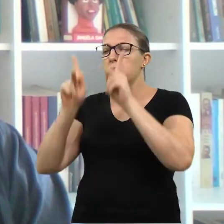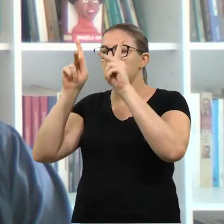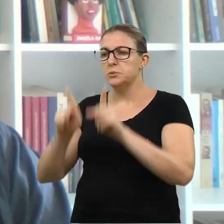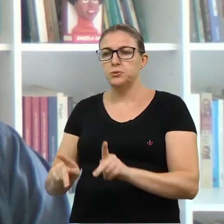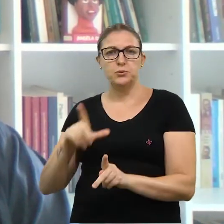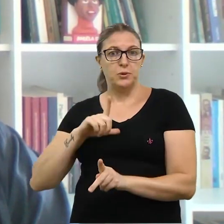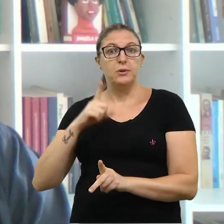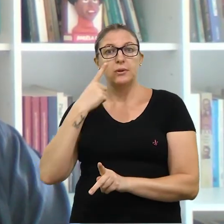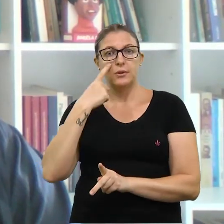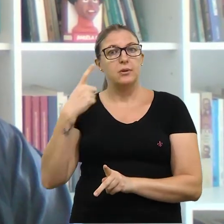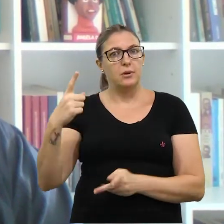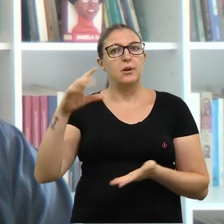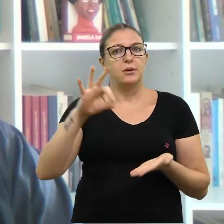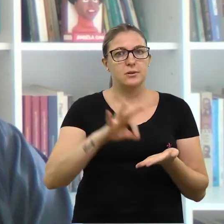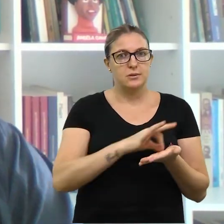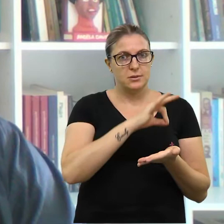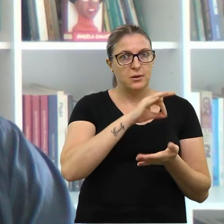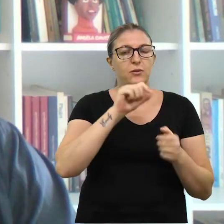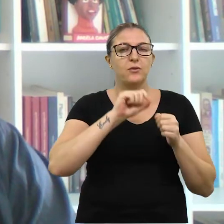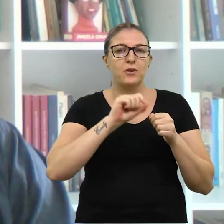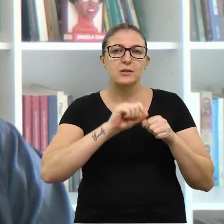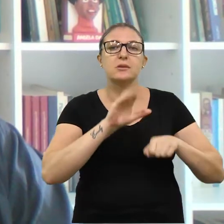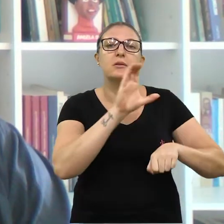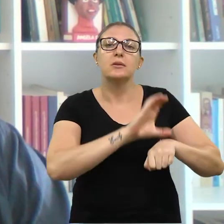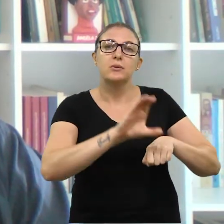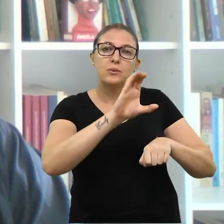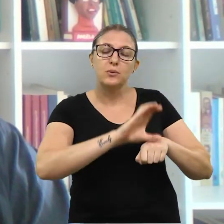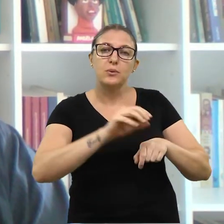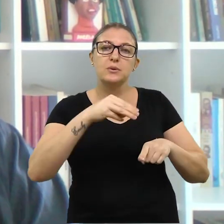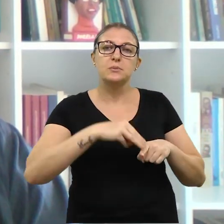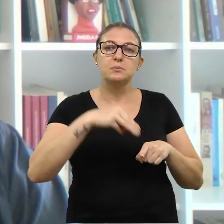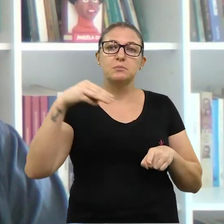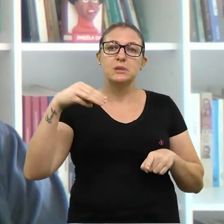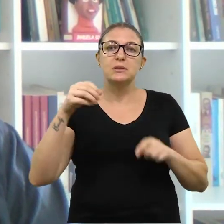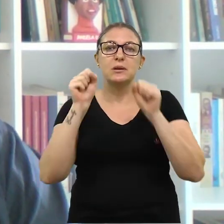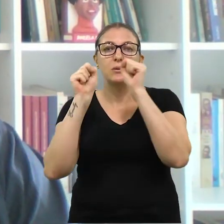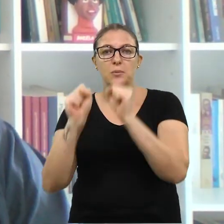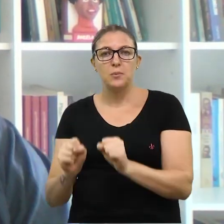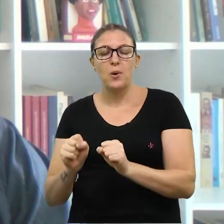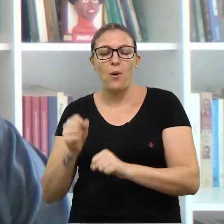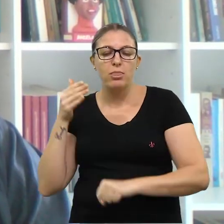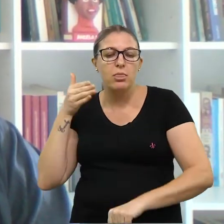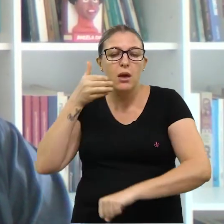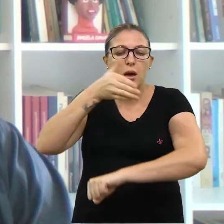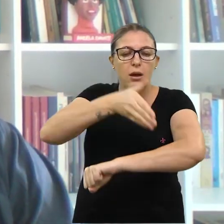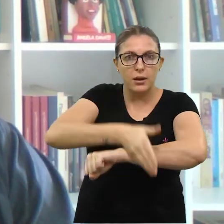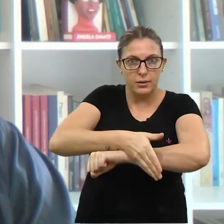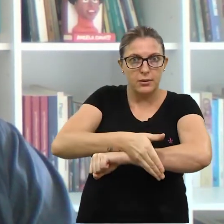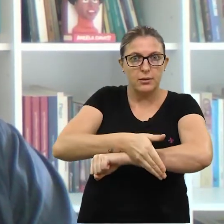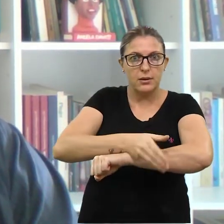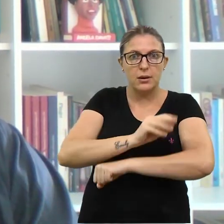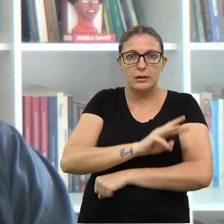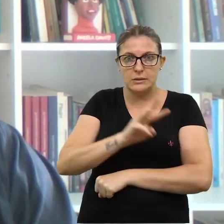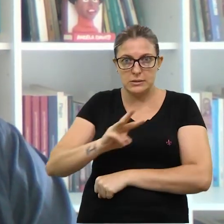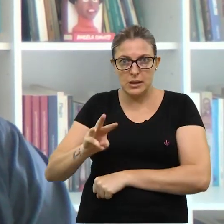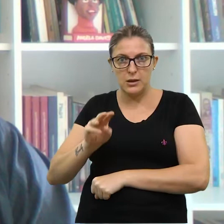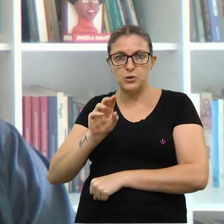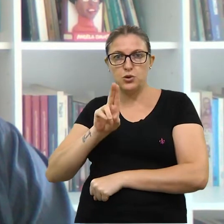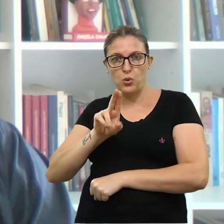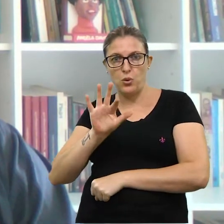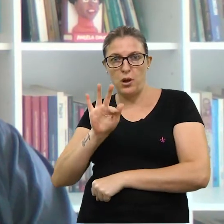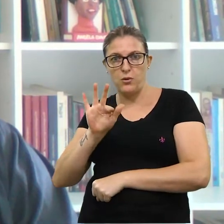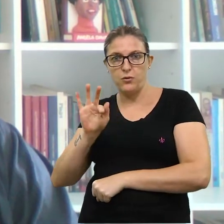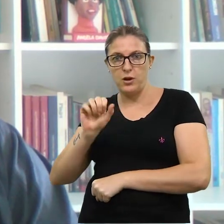aqueles que estiverem interessados em cursar um mestrado conosco, eles podem entrar na página da UFFS,